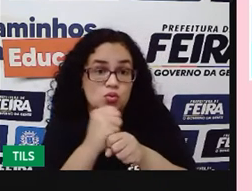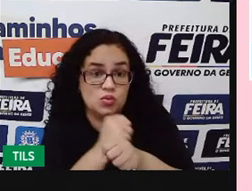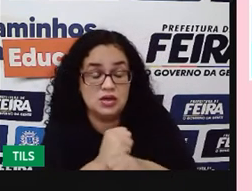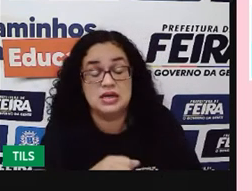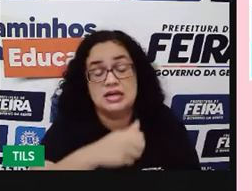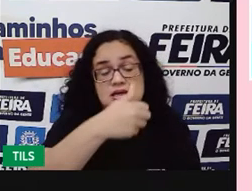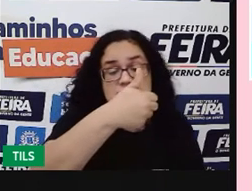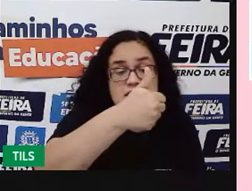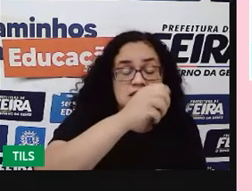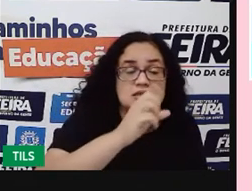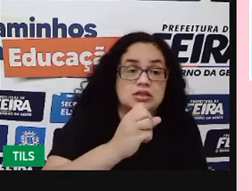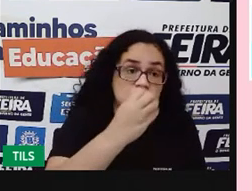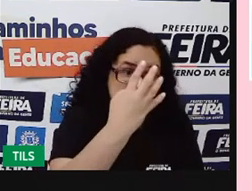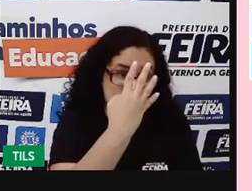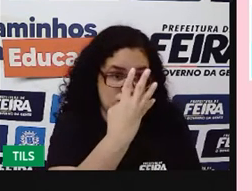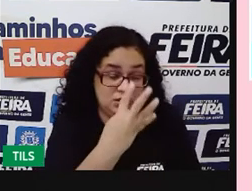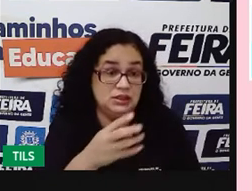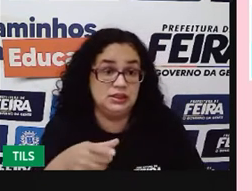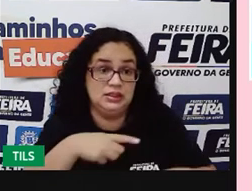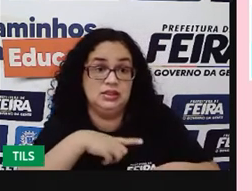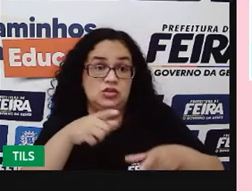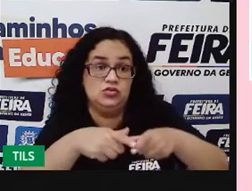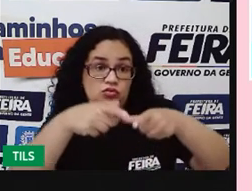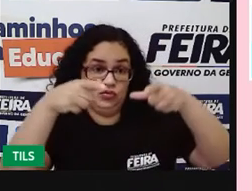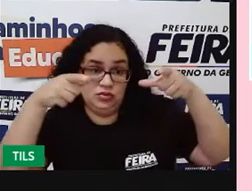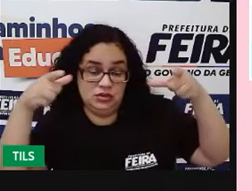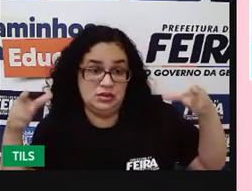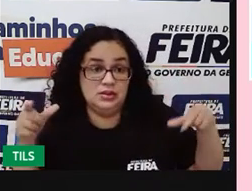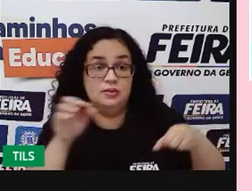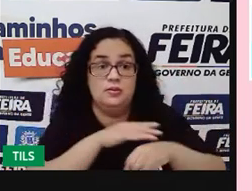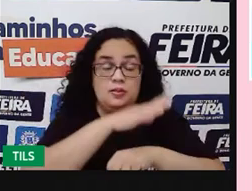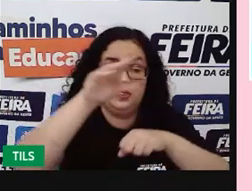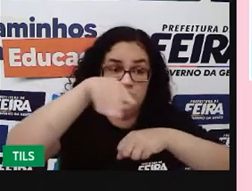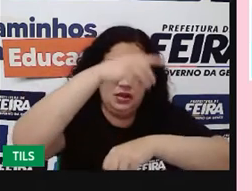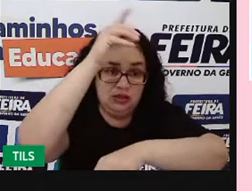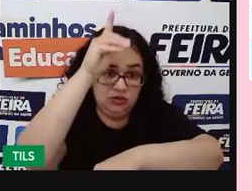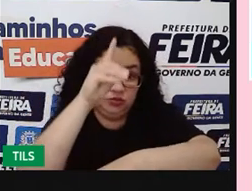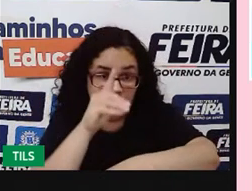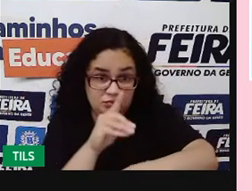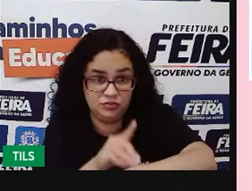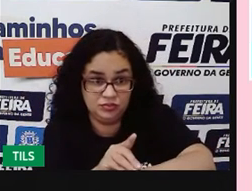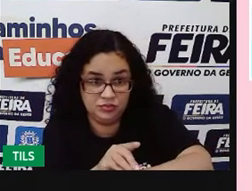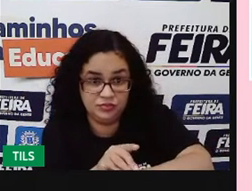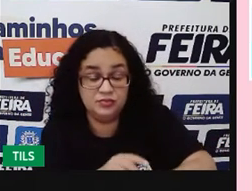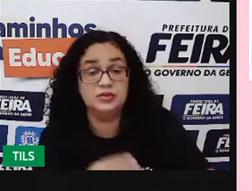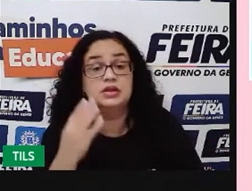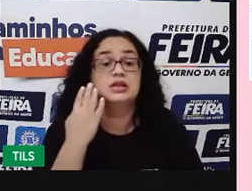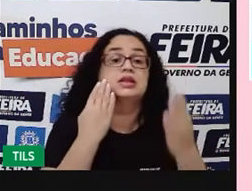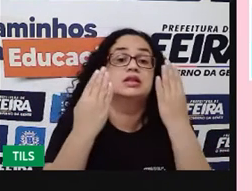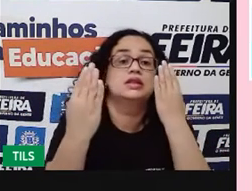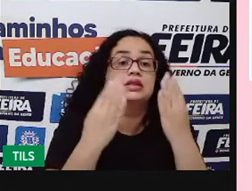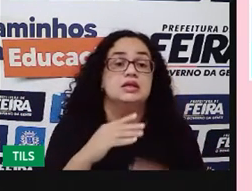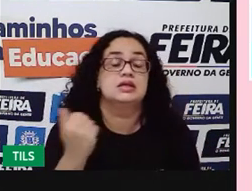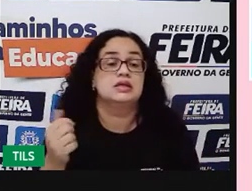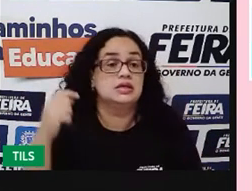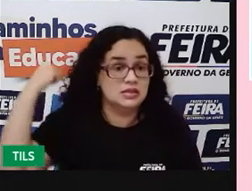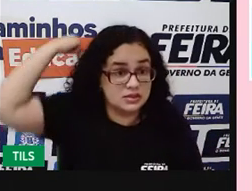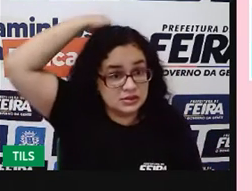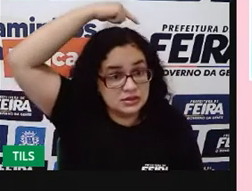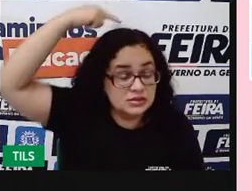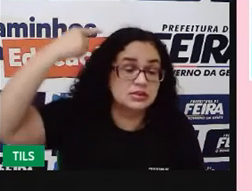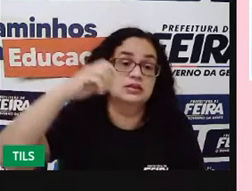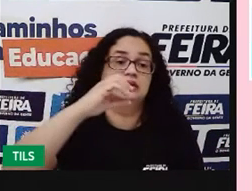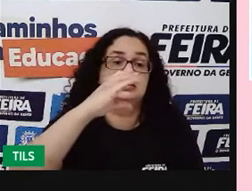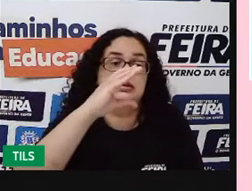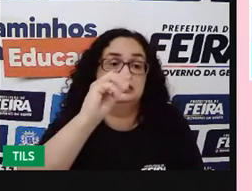104 casos, então, houve um aumento do número da dengue, né? De dengue, foram confirmados em Santa Catarina.